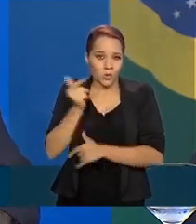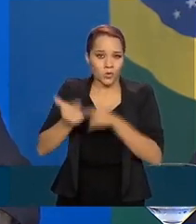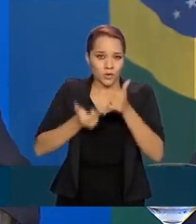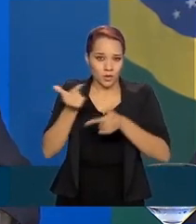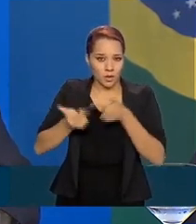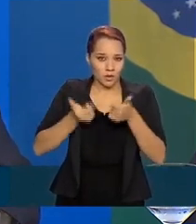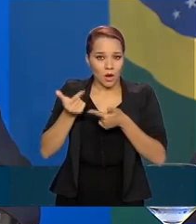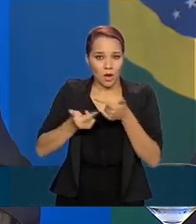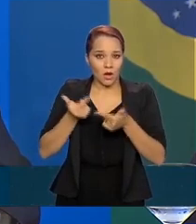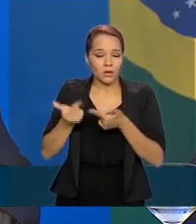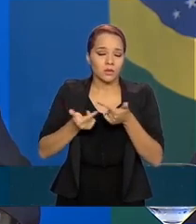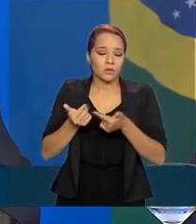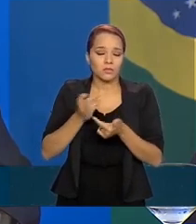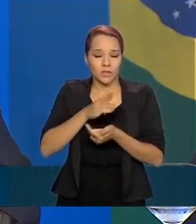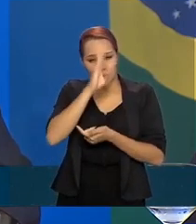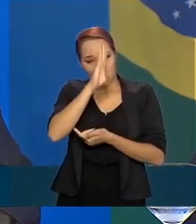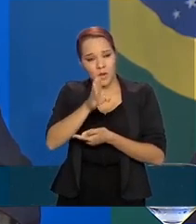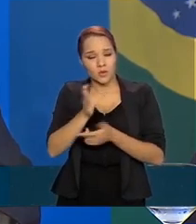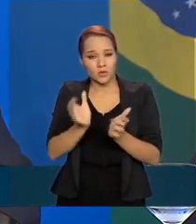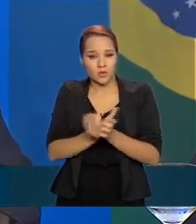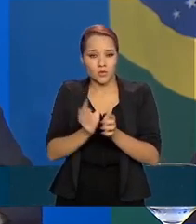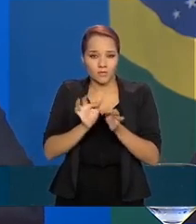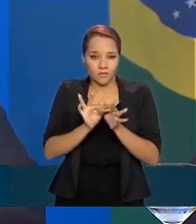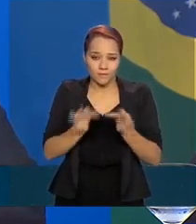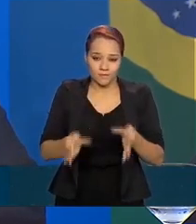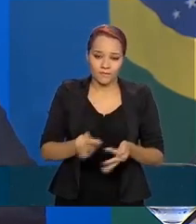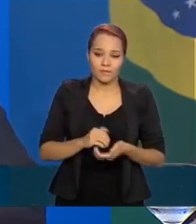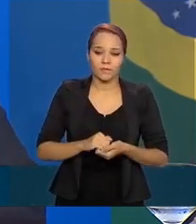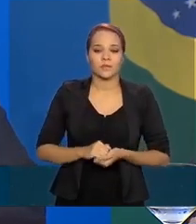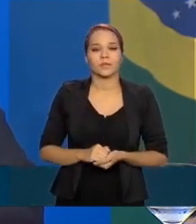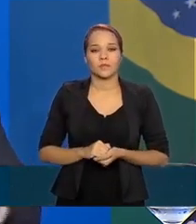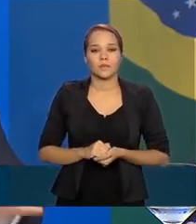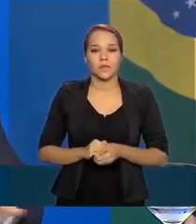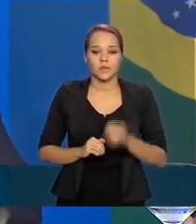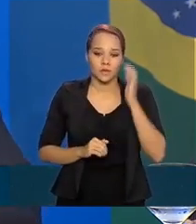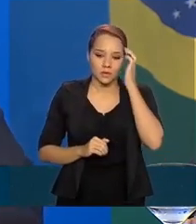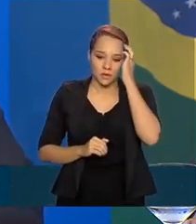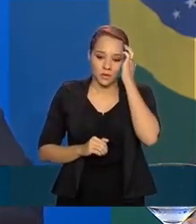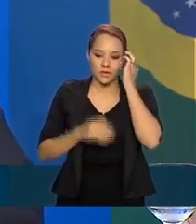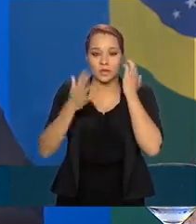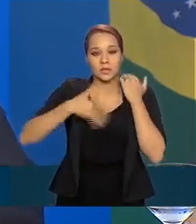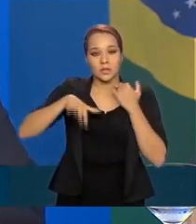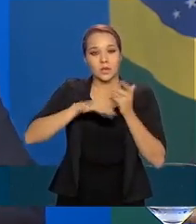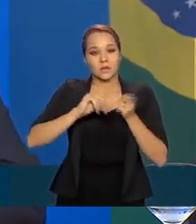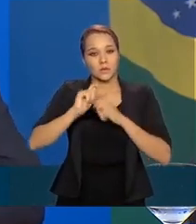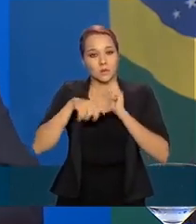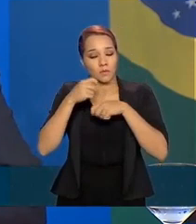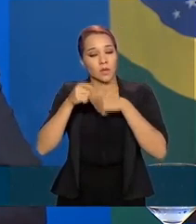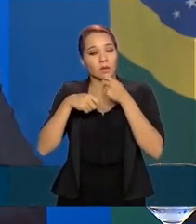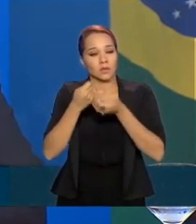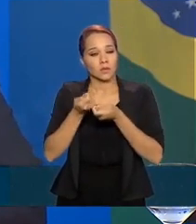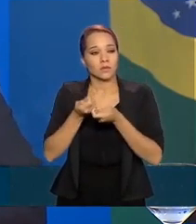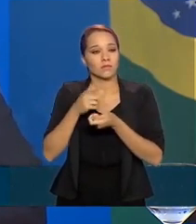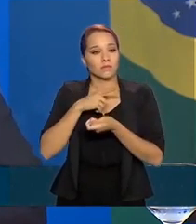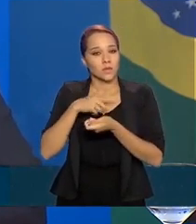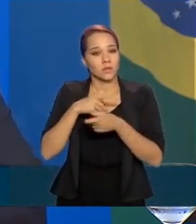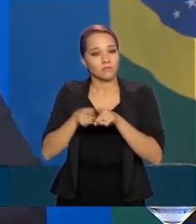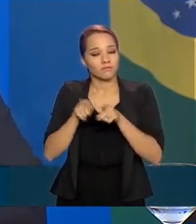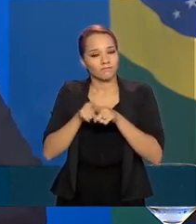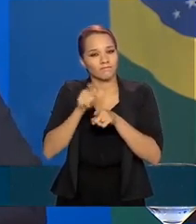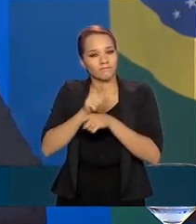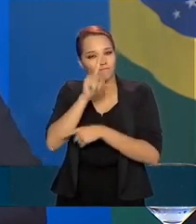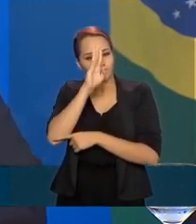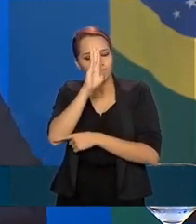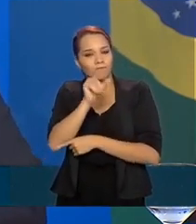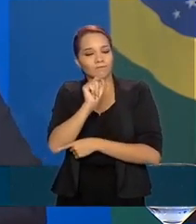mais vulneráveis. Nesses âmbitos, sobretudo nesse de comércio, há também uma convergência